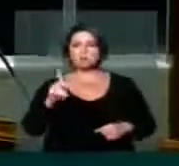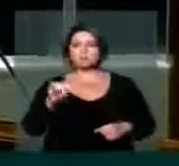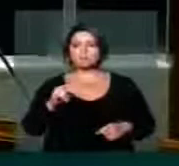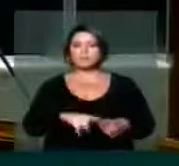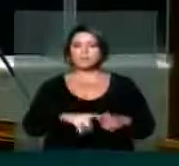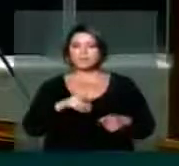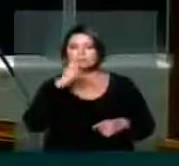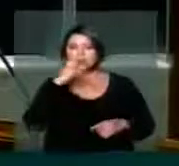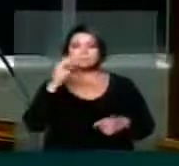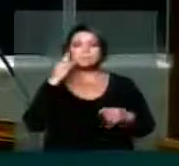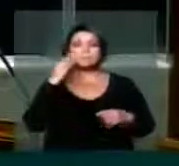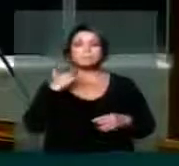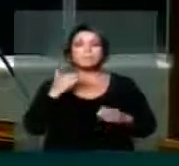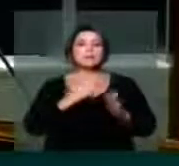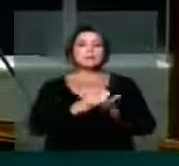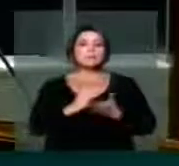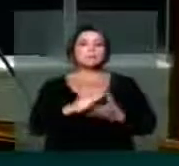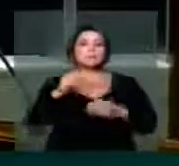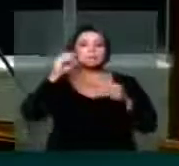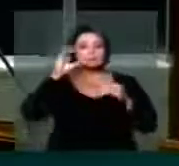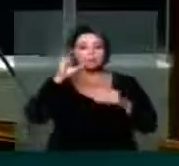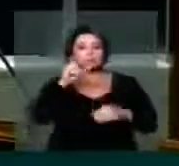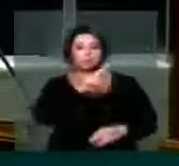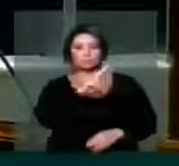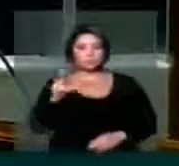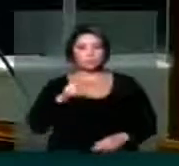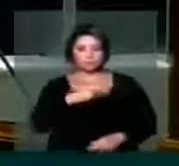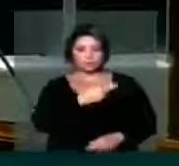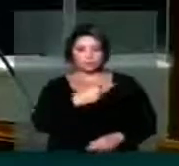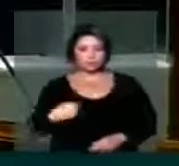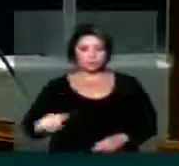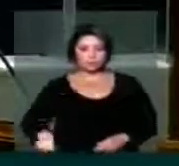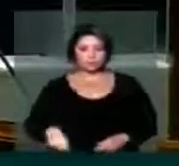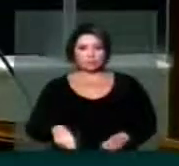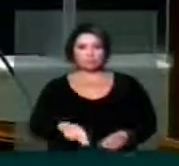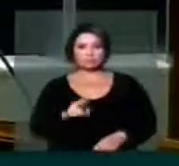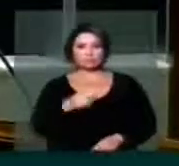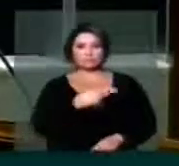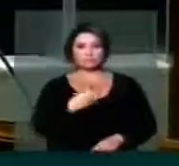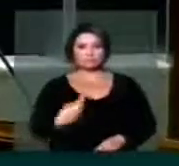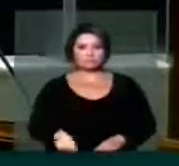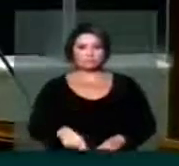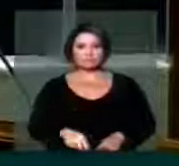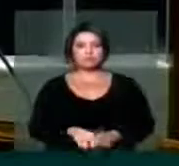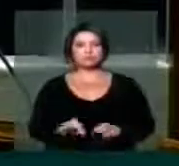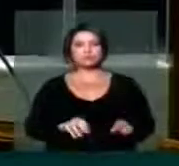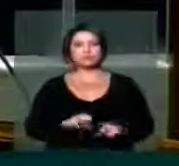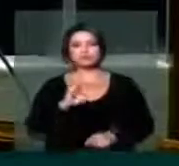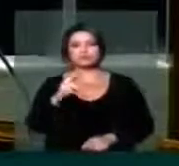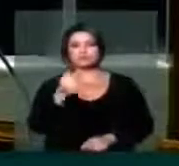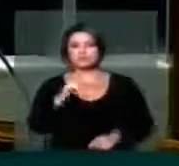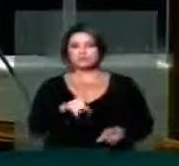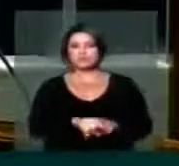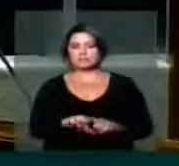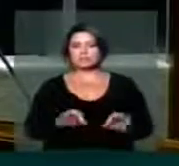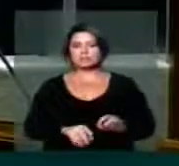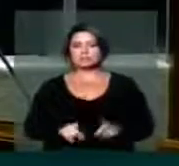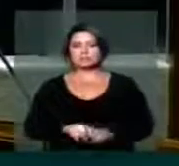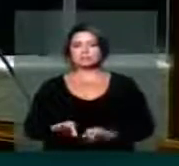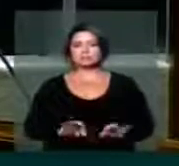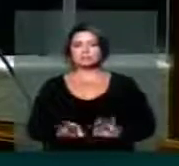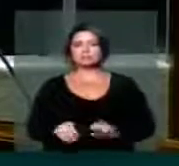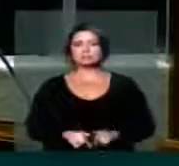Esse banco que nasceu já com o intuito de amealhar recursos de origem ilícita,